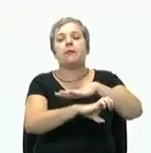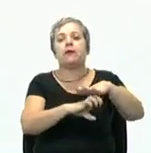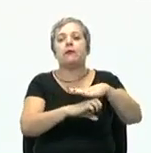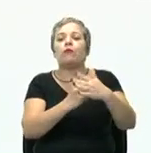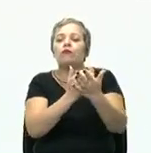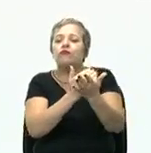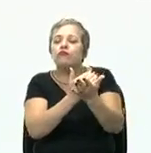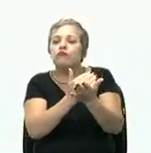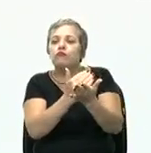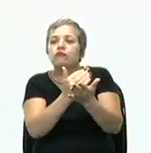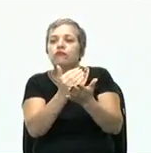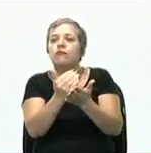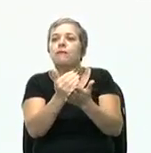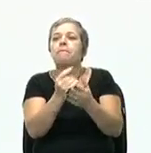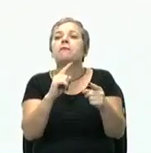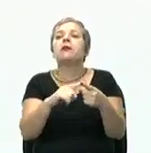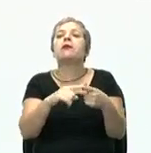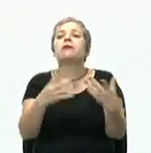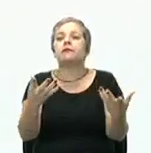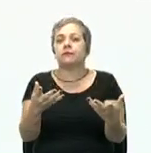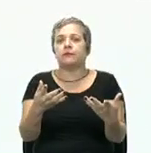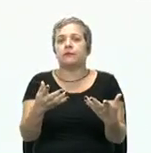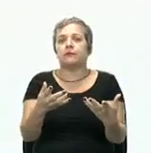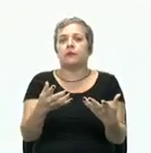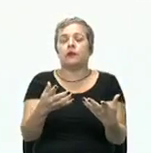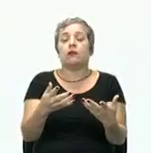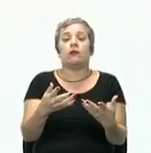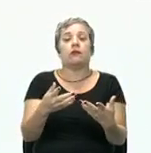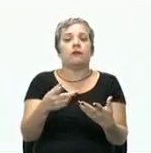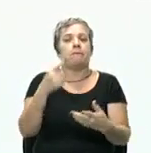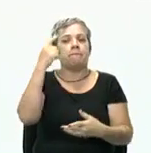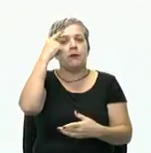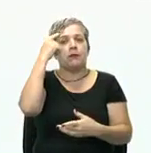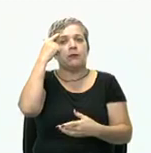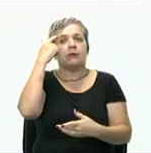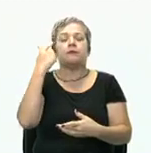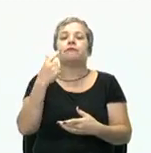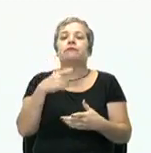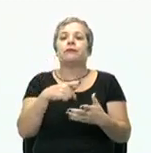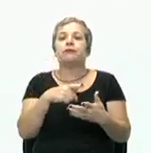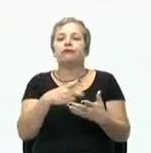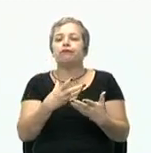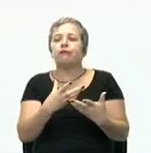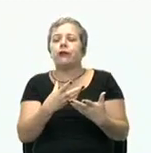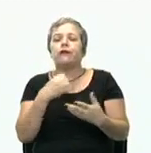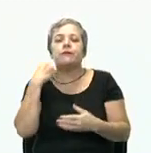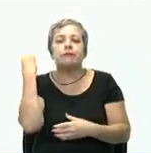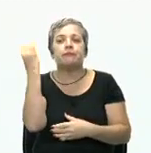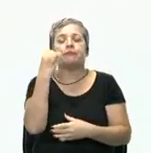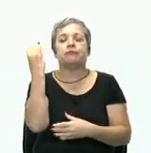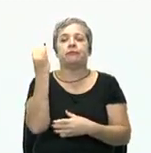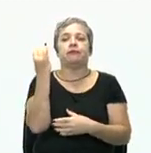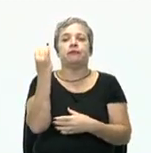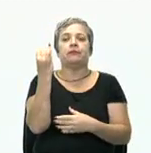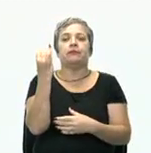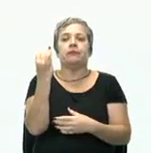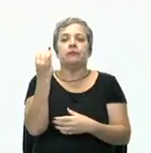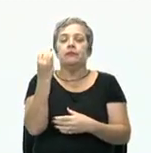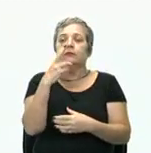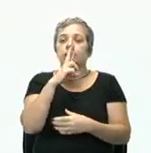criada, para o que ela serve. E quando nós pensamos na missão, é muito importante nós